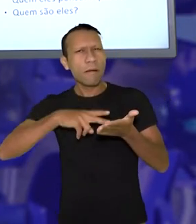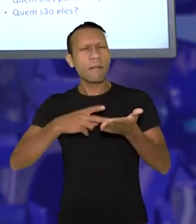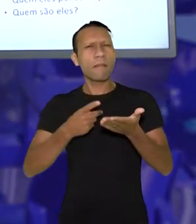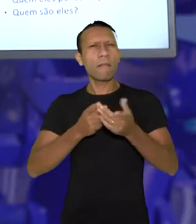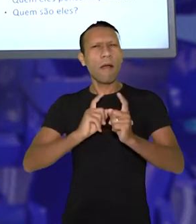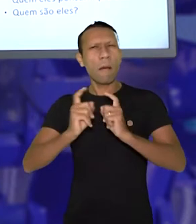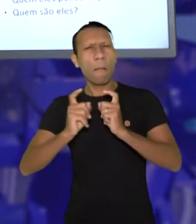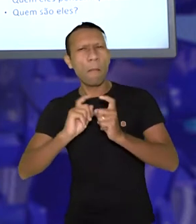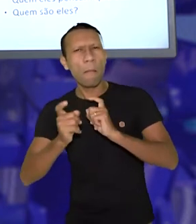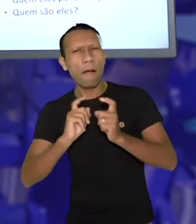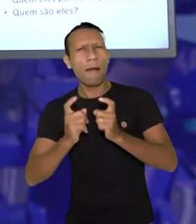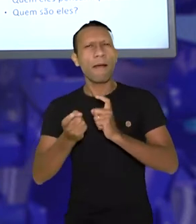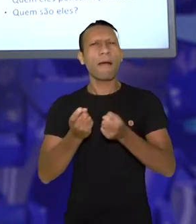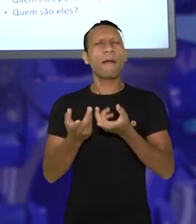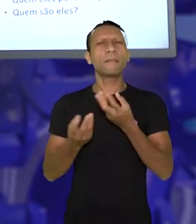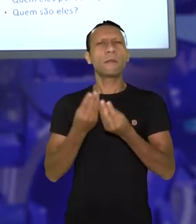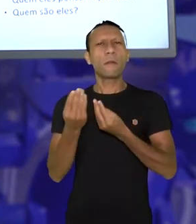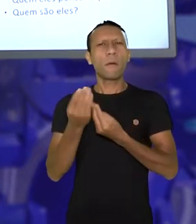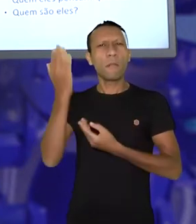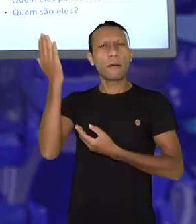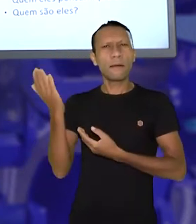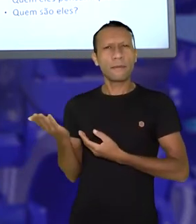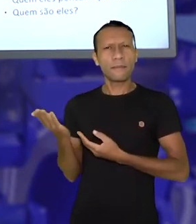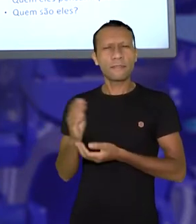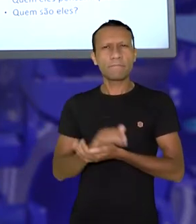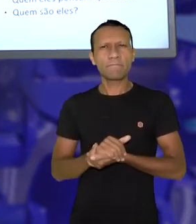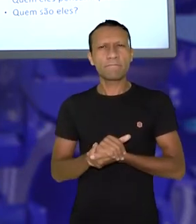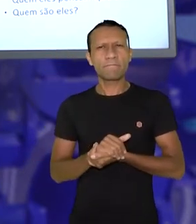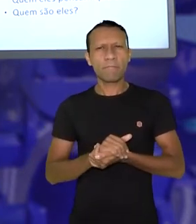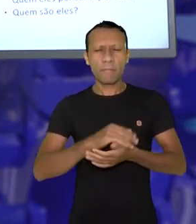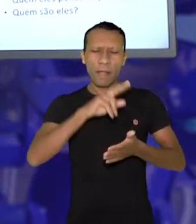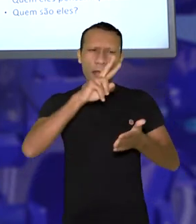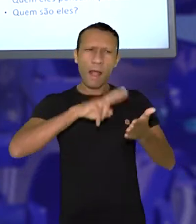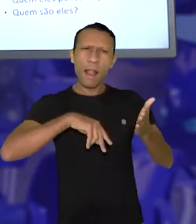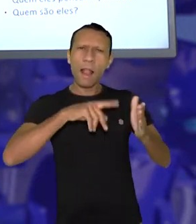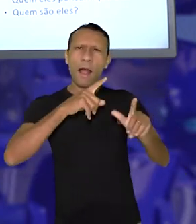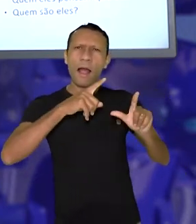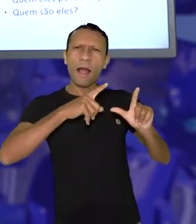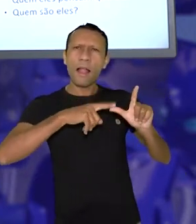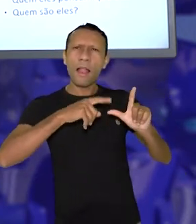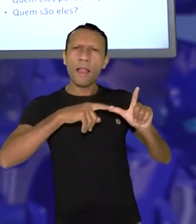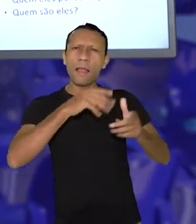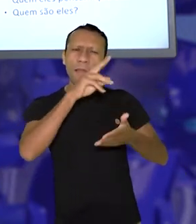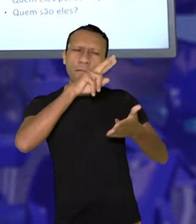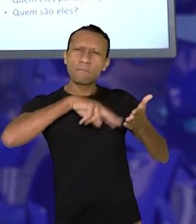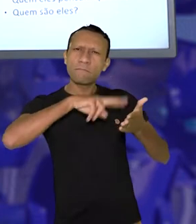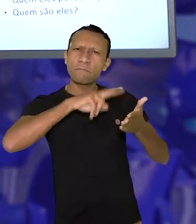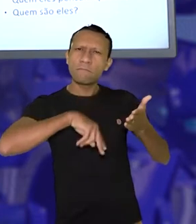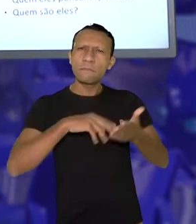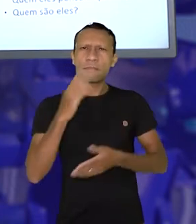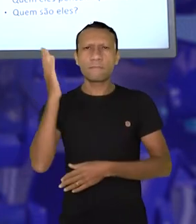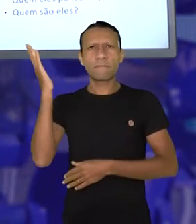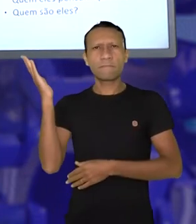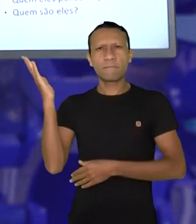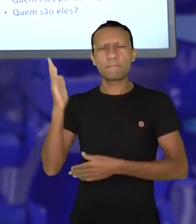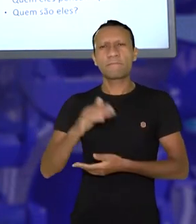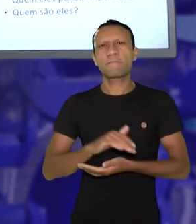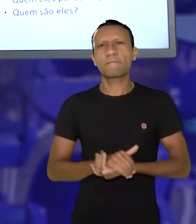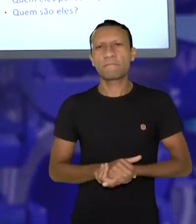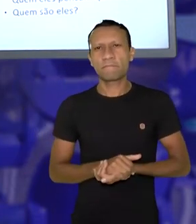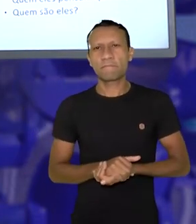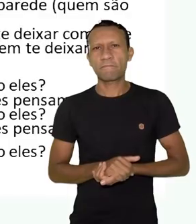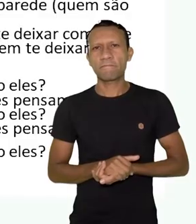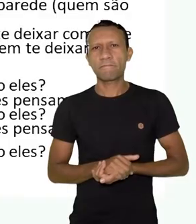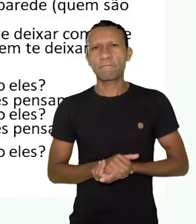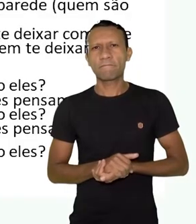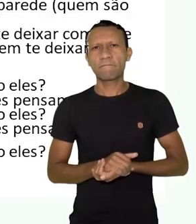o debate, o discurso, a discussão em cima dessa música. Dá uma olhada na letra que essa música traz para a